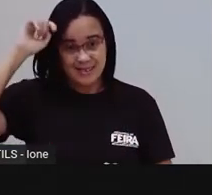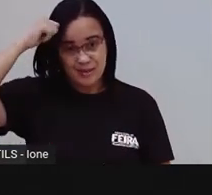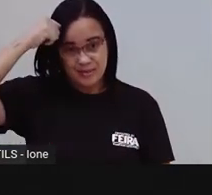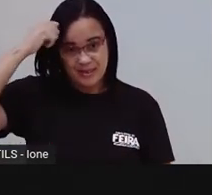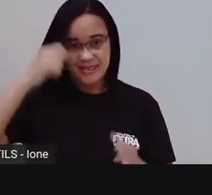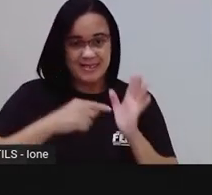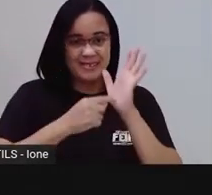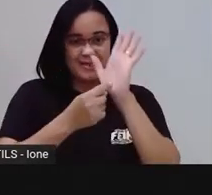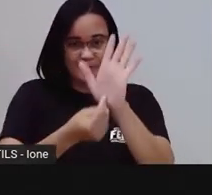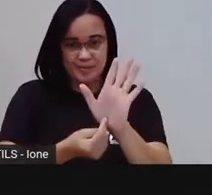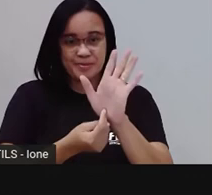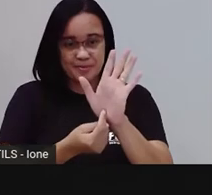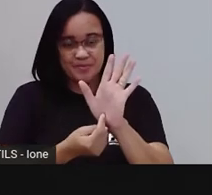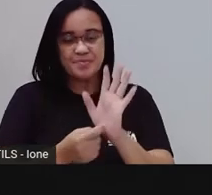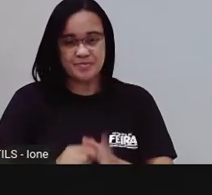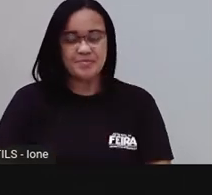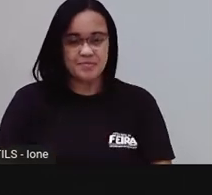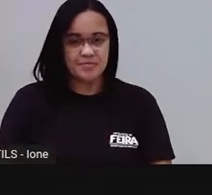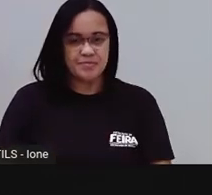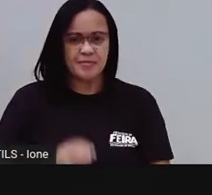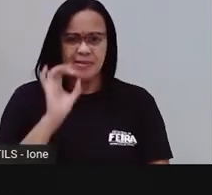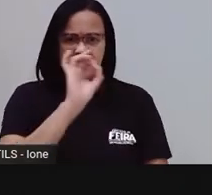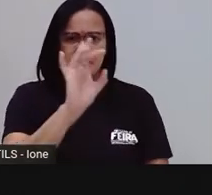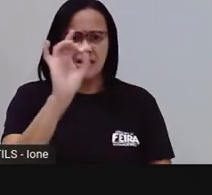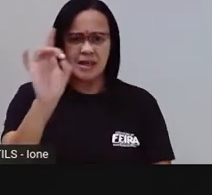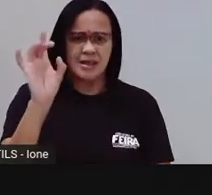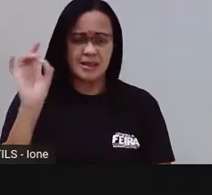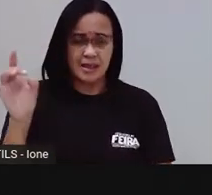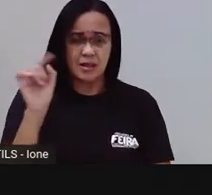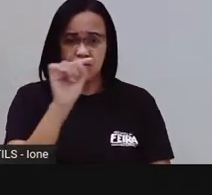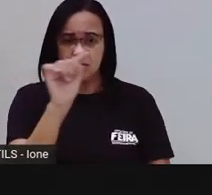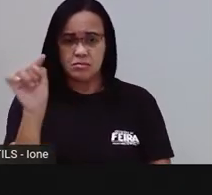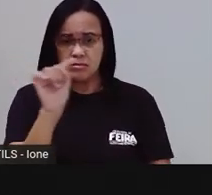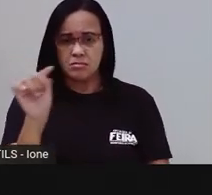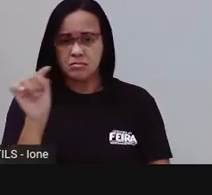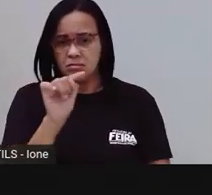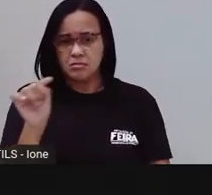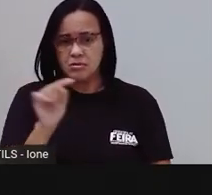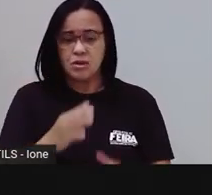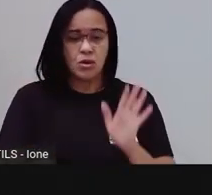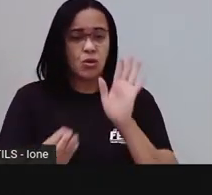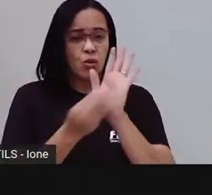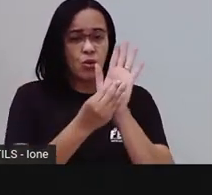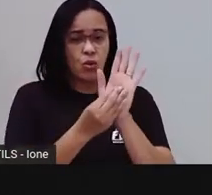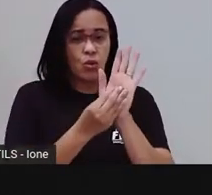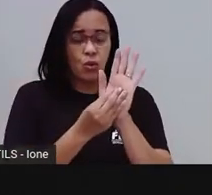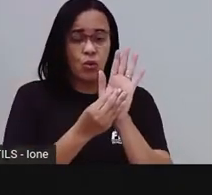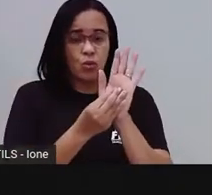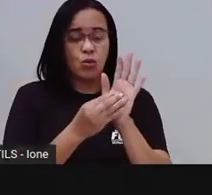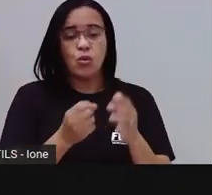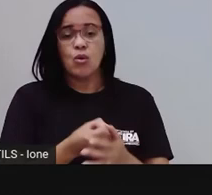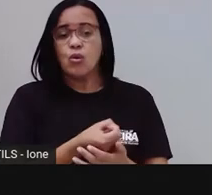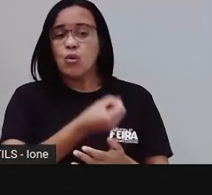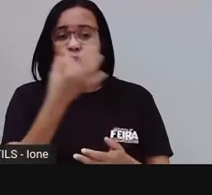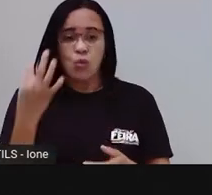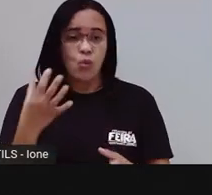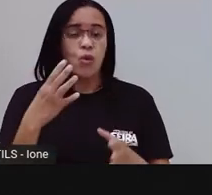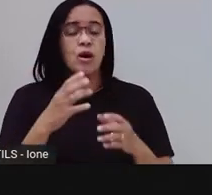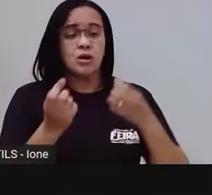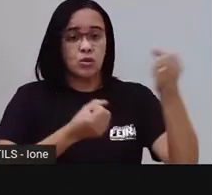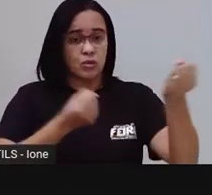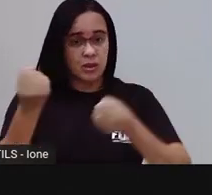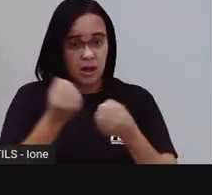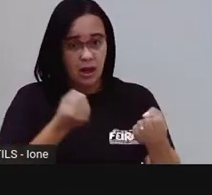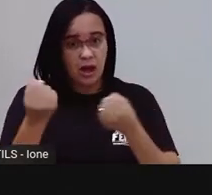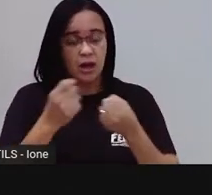O que foi que a Pró fez aqui? Em cada uma dessas linhas aqui, ela colocou o A quantidade de pneu do carro um, do carro dois, do